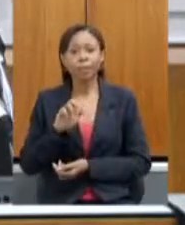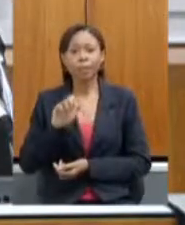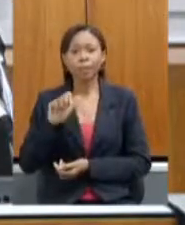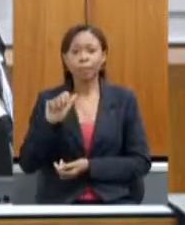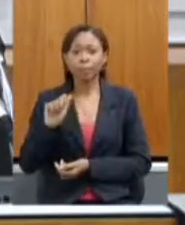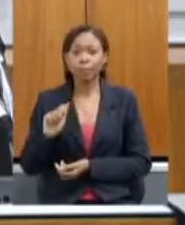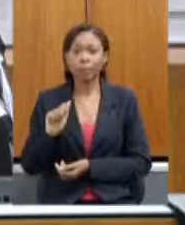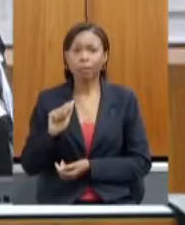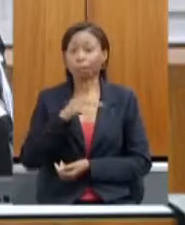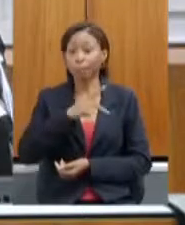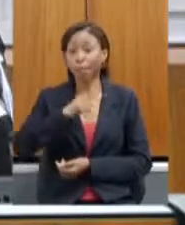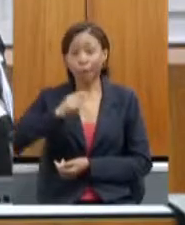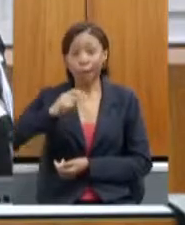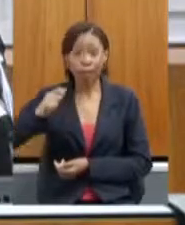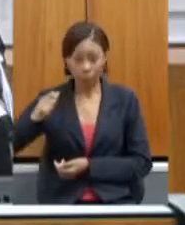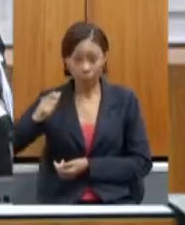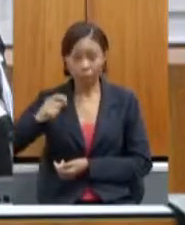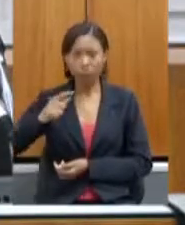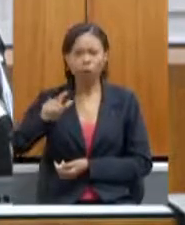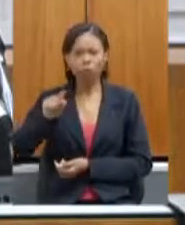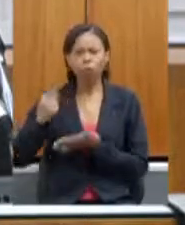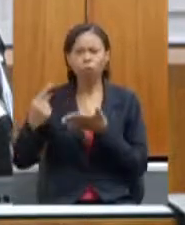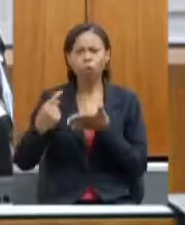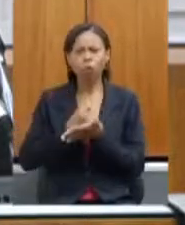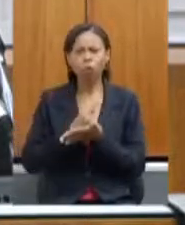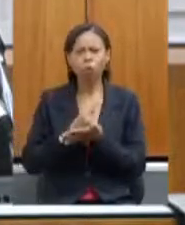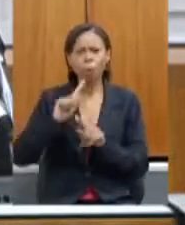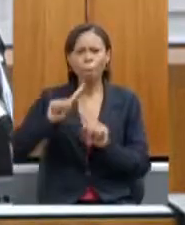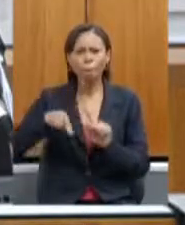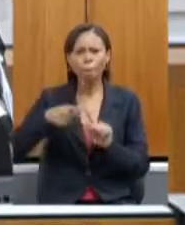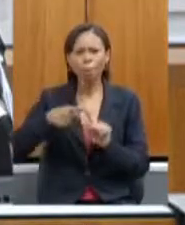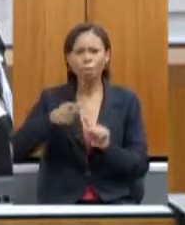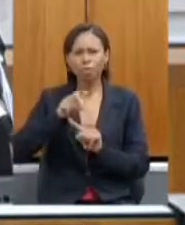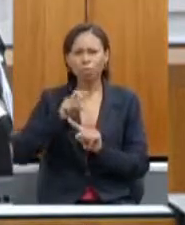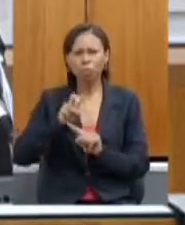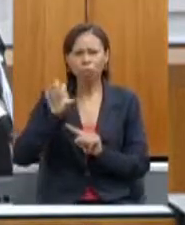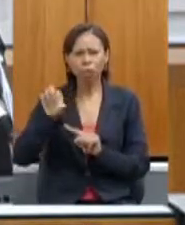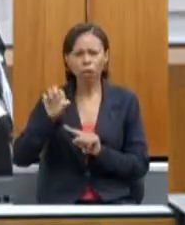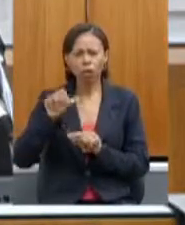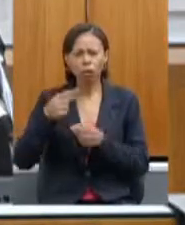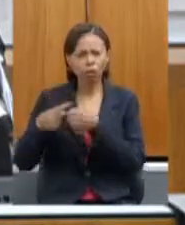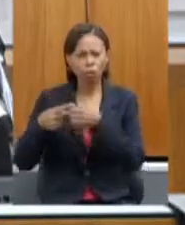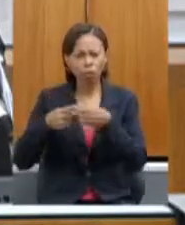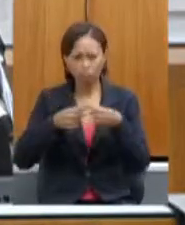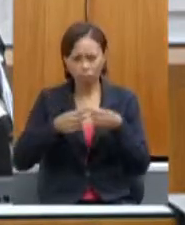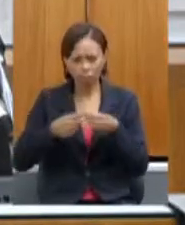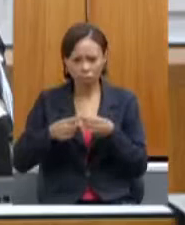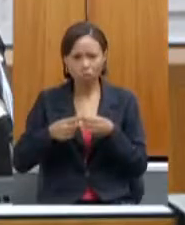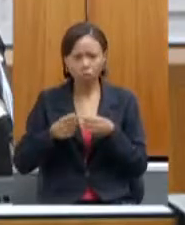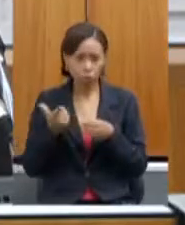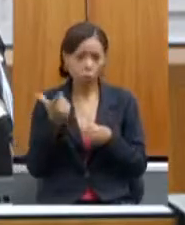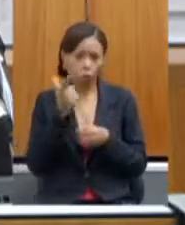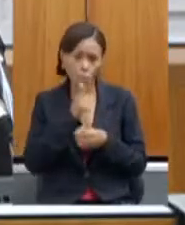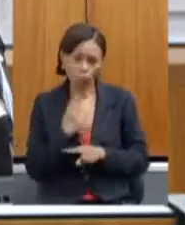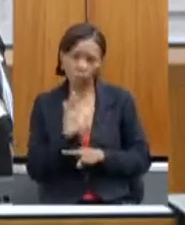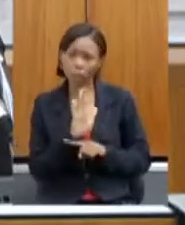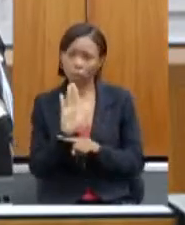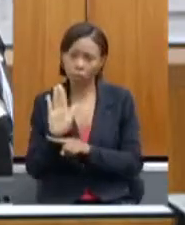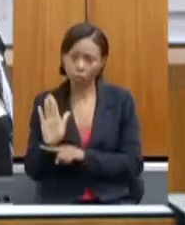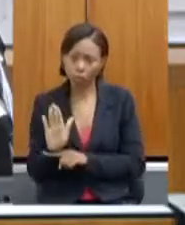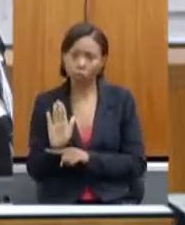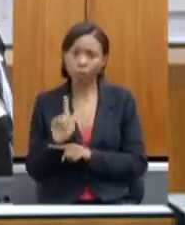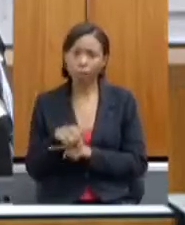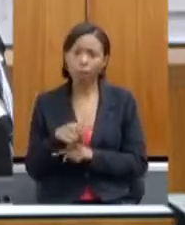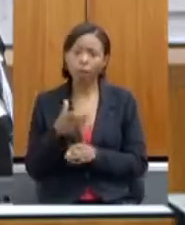mais 84 municípios que foram contemplados, teve critérios de acordo com o ISAM, que é o